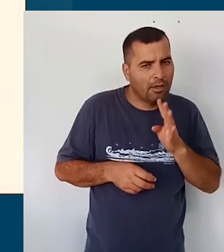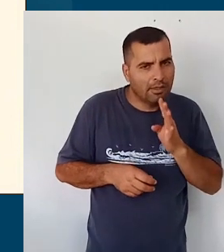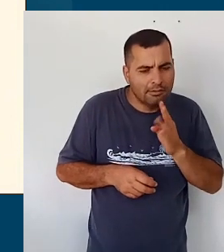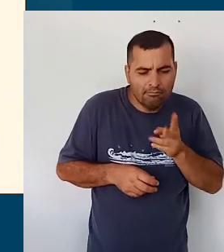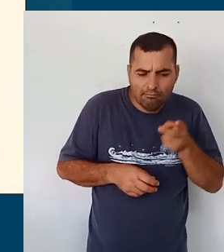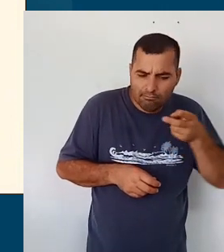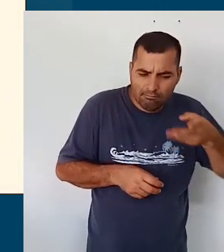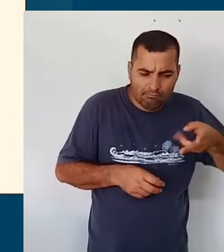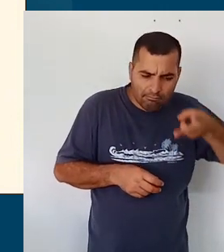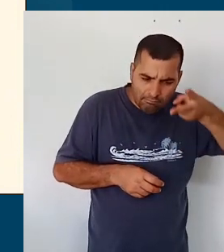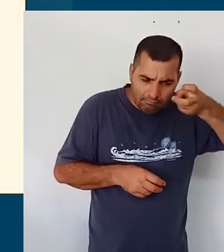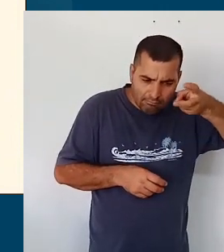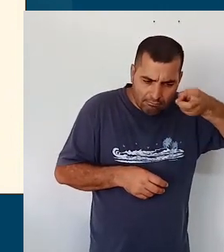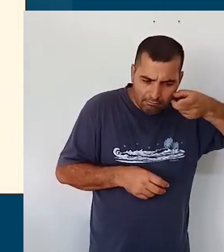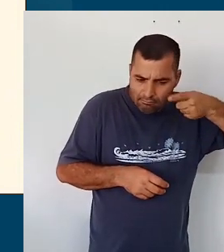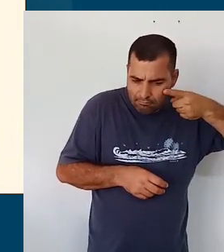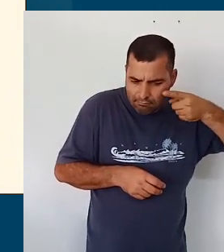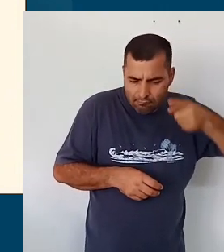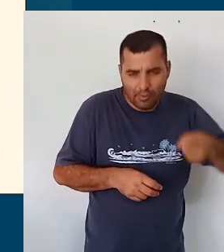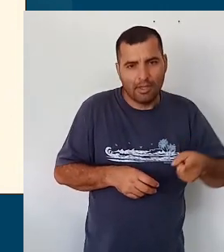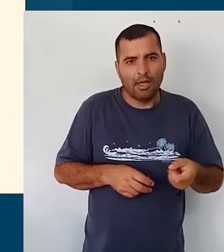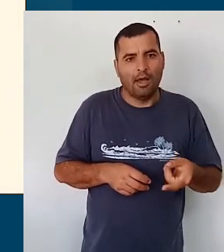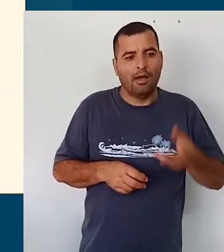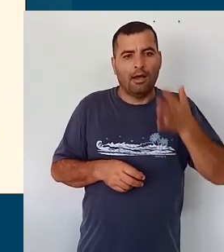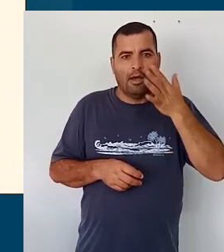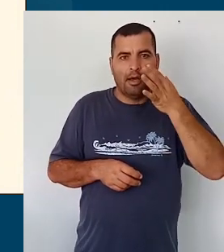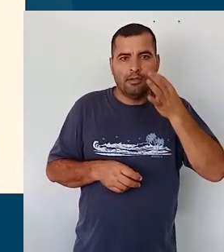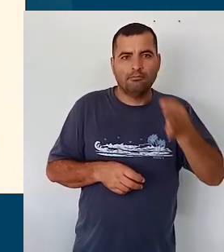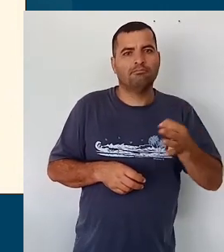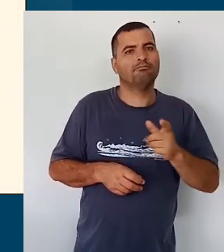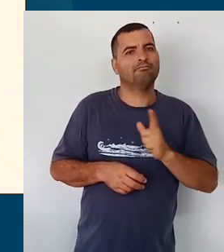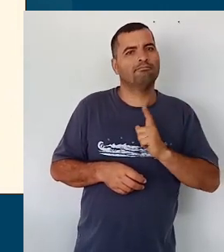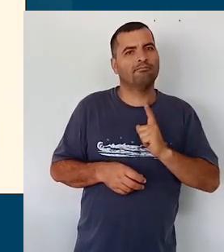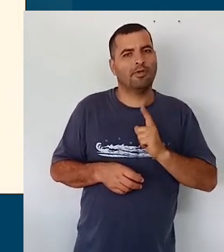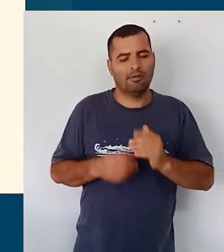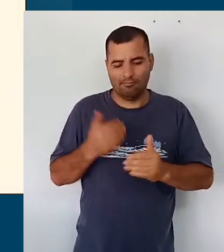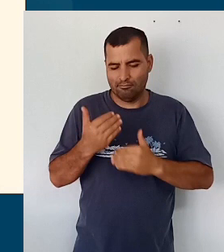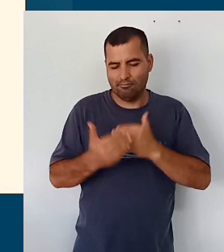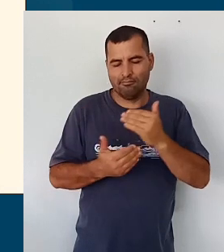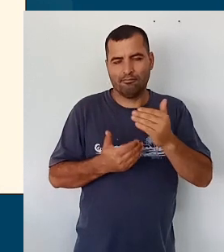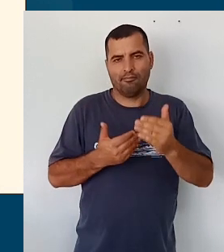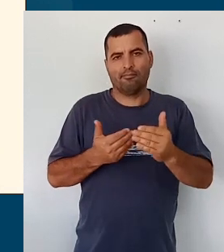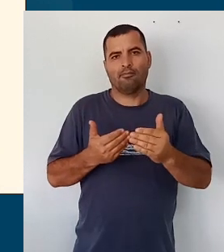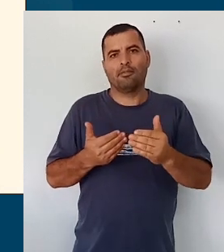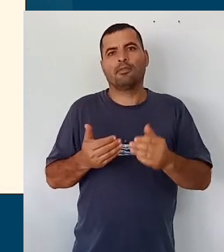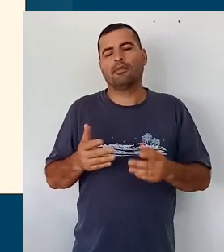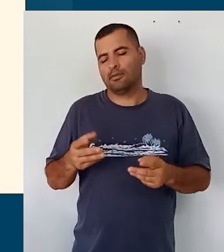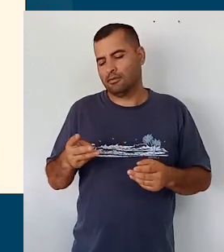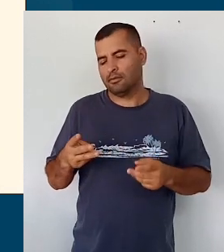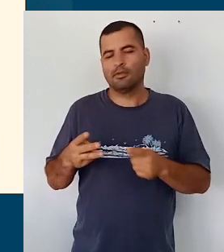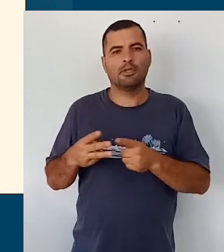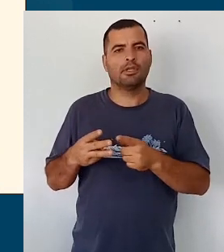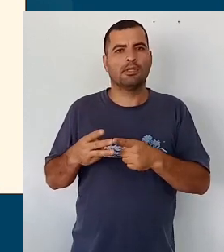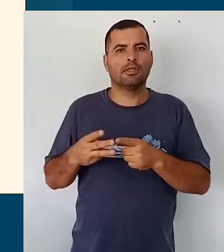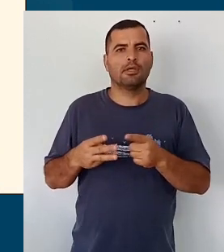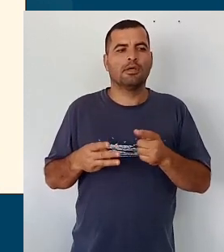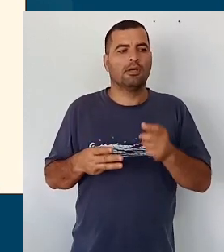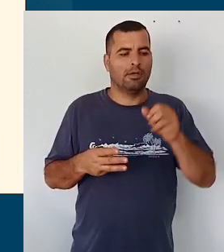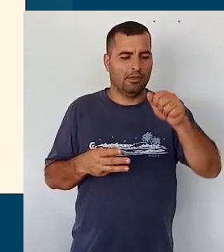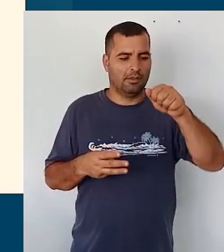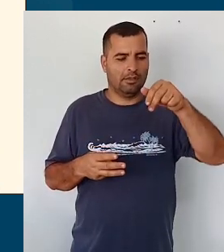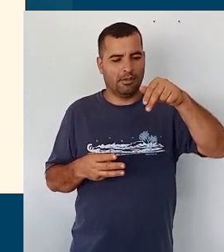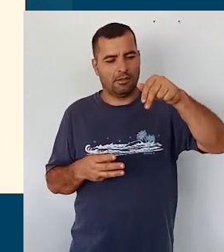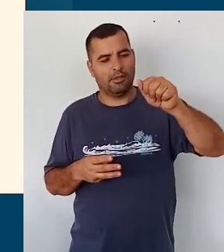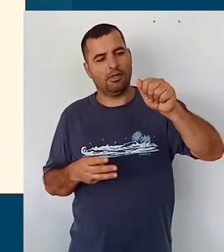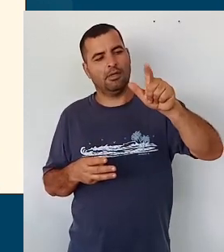aprende efetivamente, isso gera um processo de análise de como é que a criança está